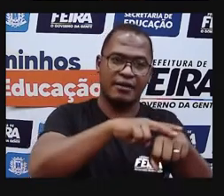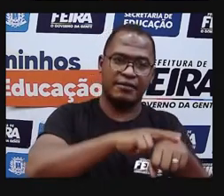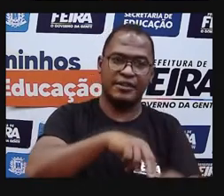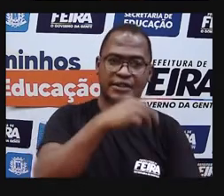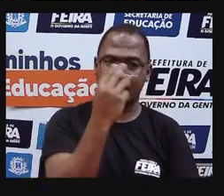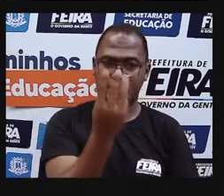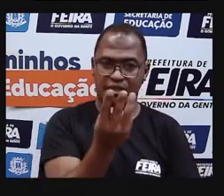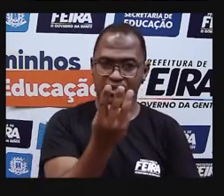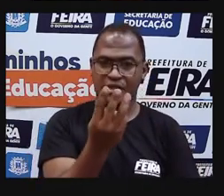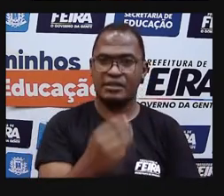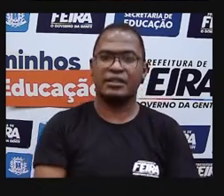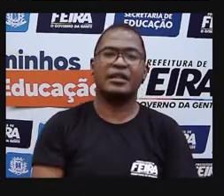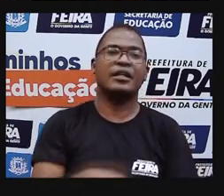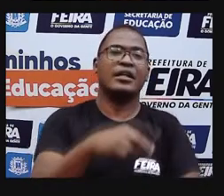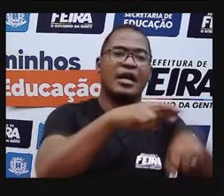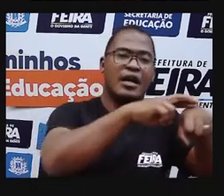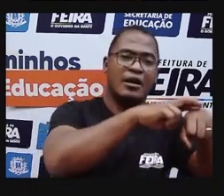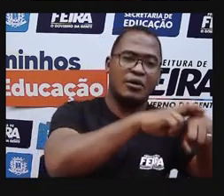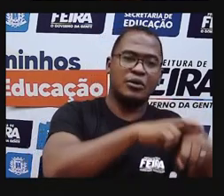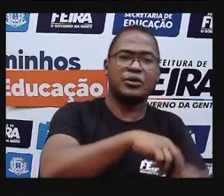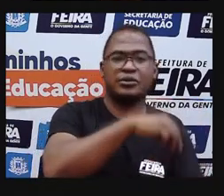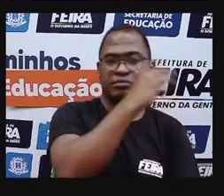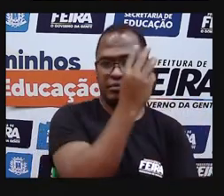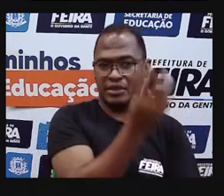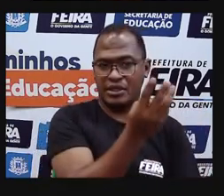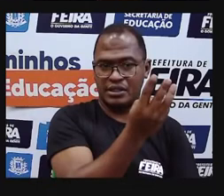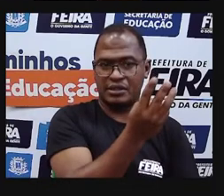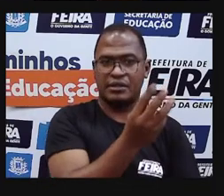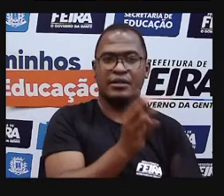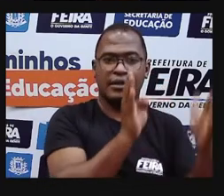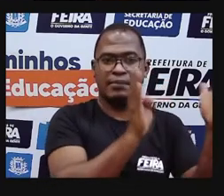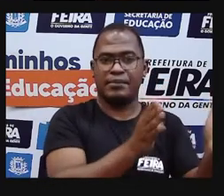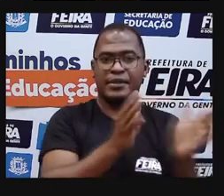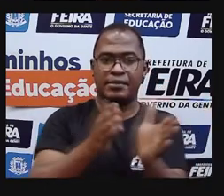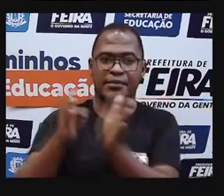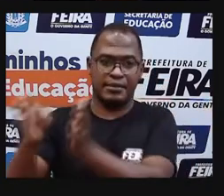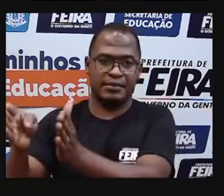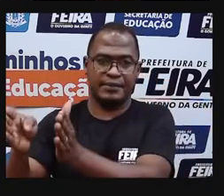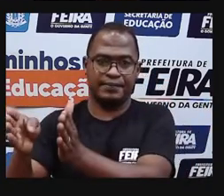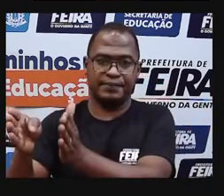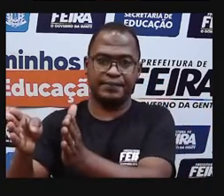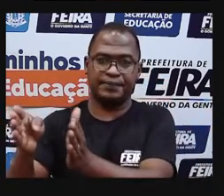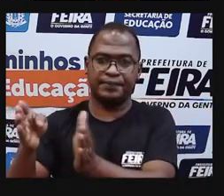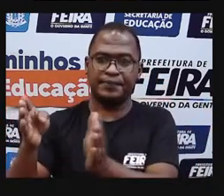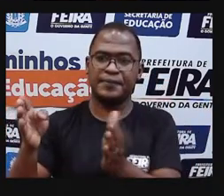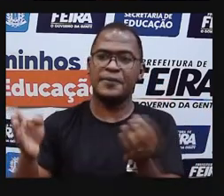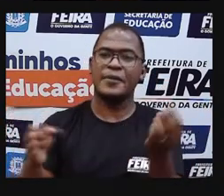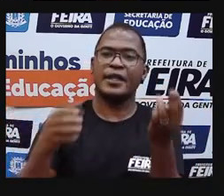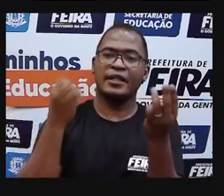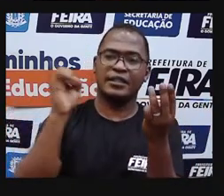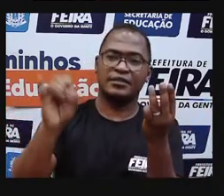dezena e centena. Aqui na classe dos milhares, a gente tem unidade de milhar,